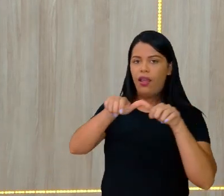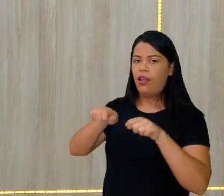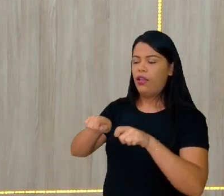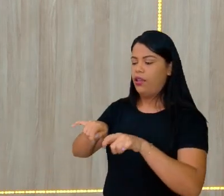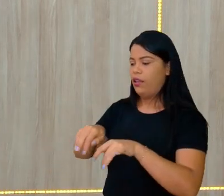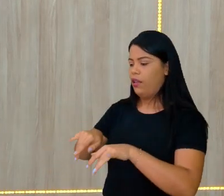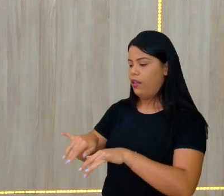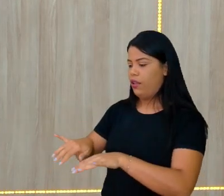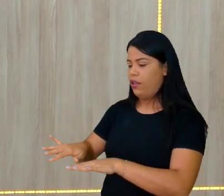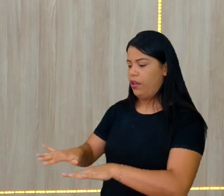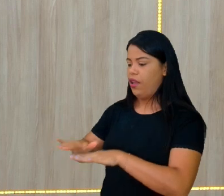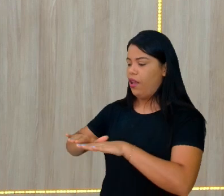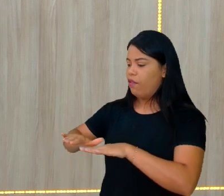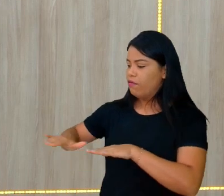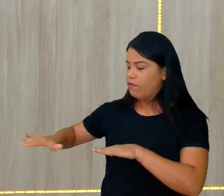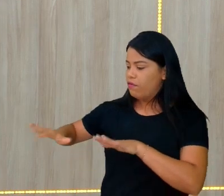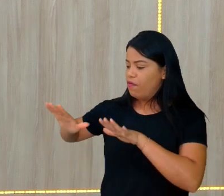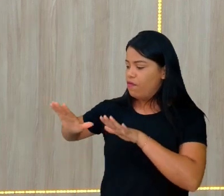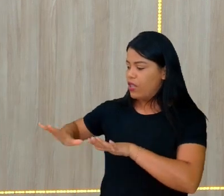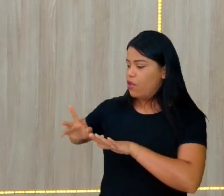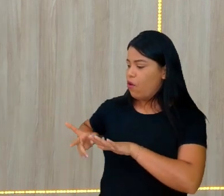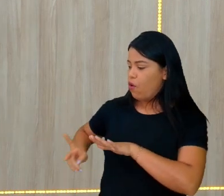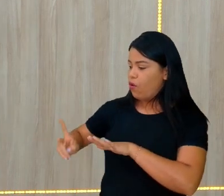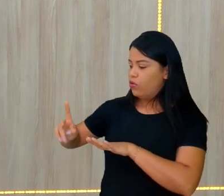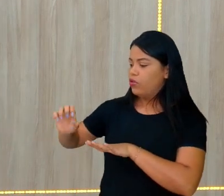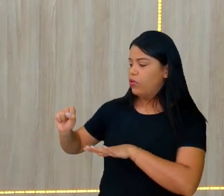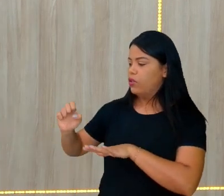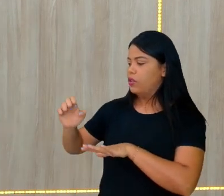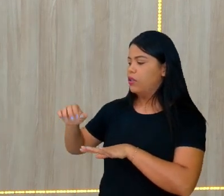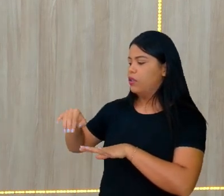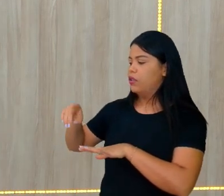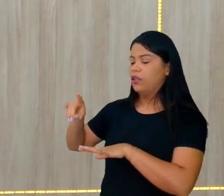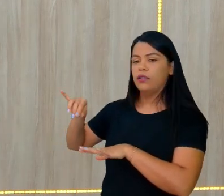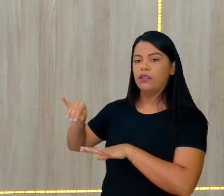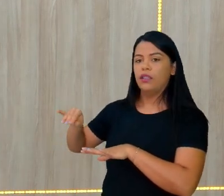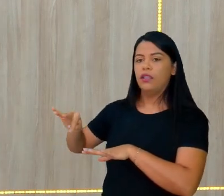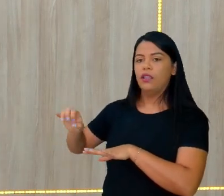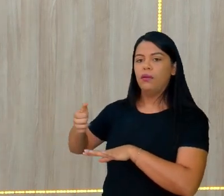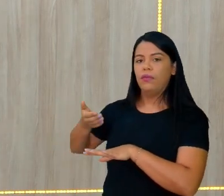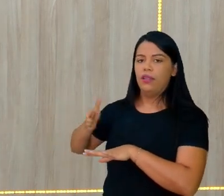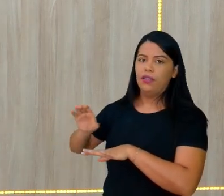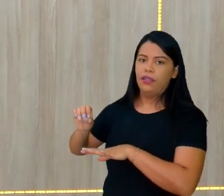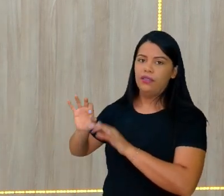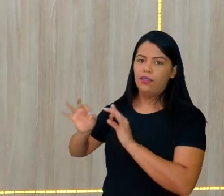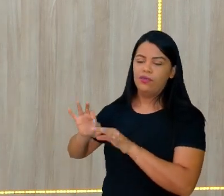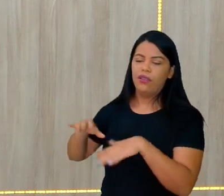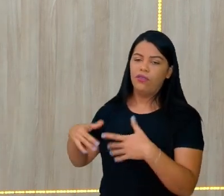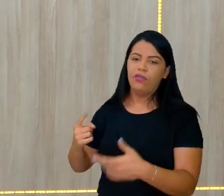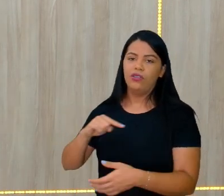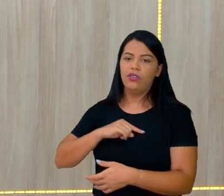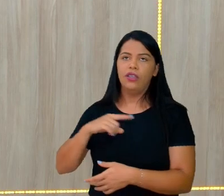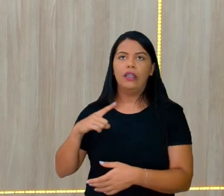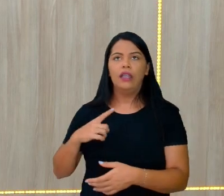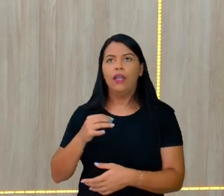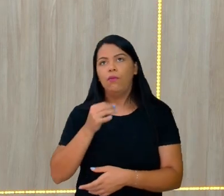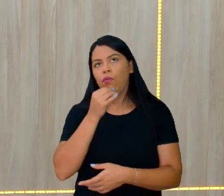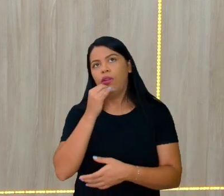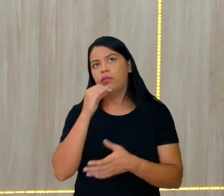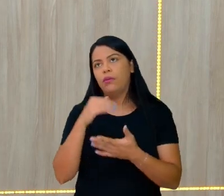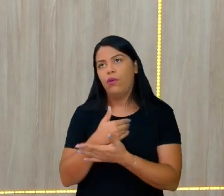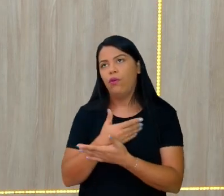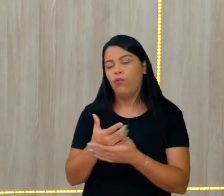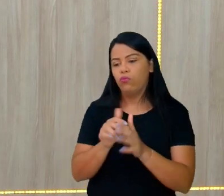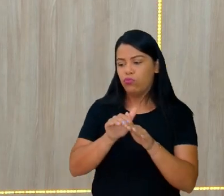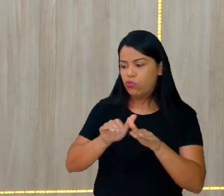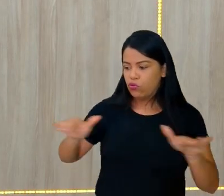de sedimentação. Então, ou seja, quando a gente fala de um solo sedimentar, que é um solo fraco, né?